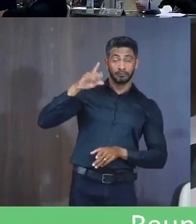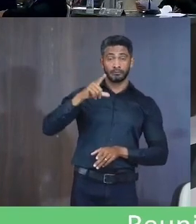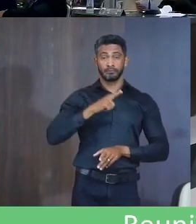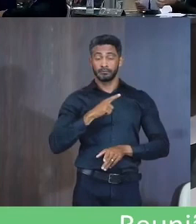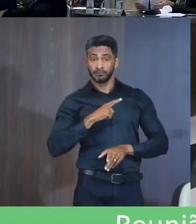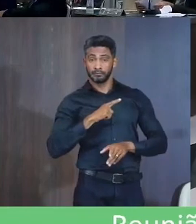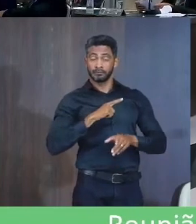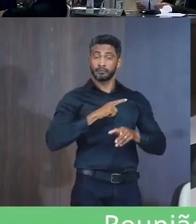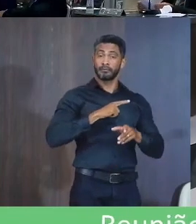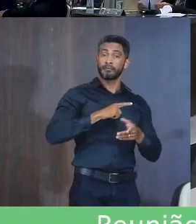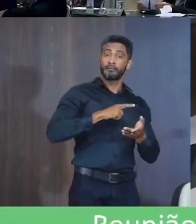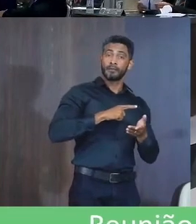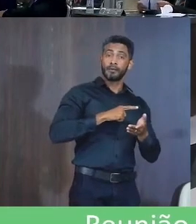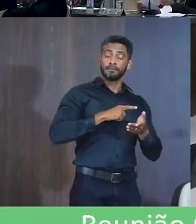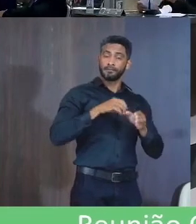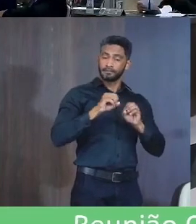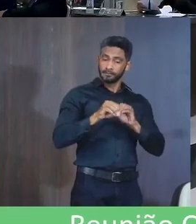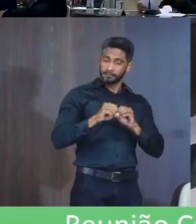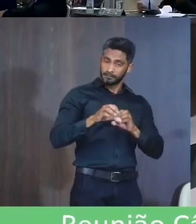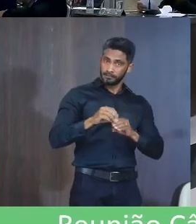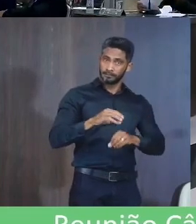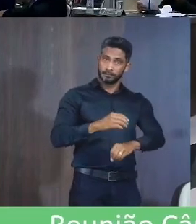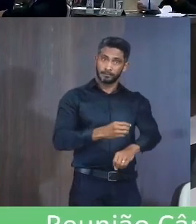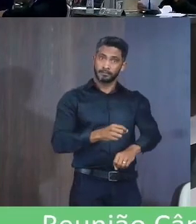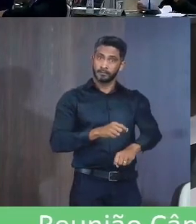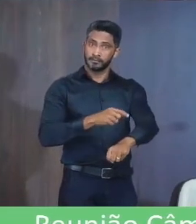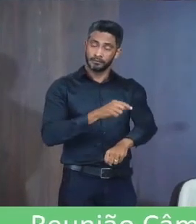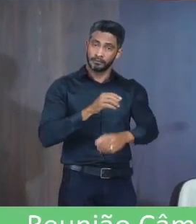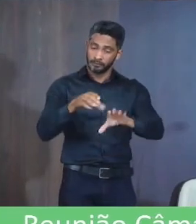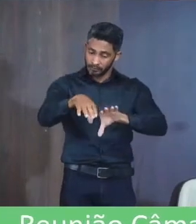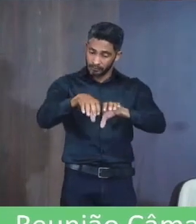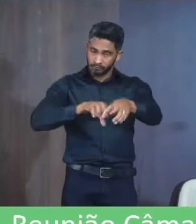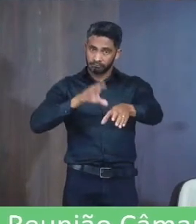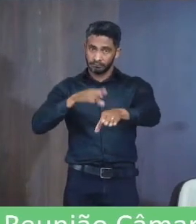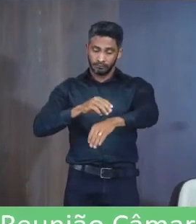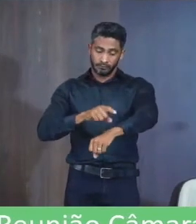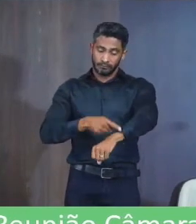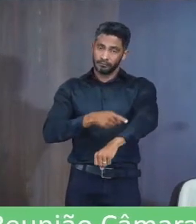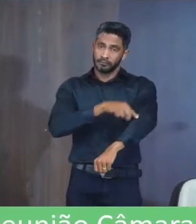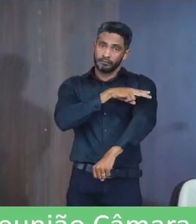Integralmente Os ensinos Fundamental e médio Em escolas públicas